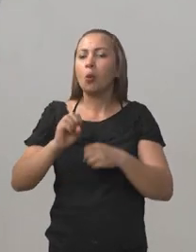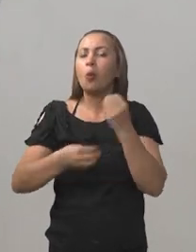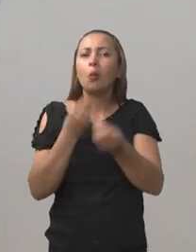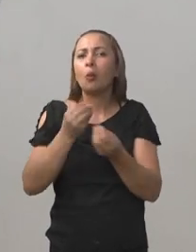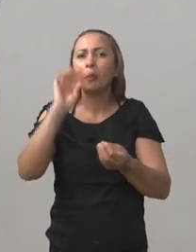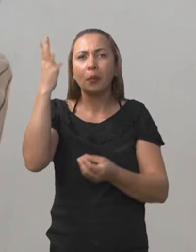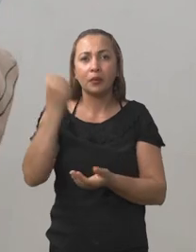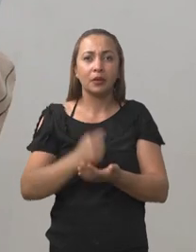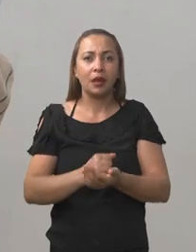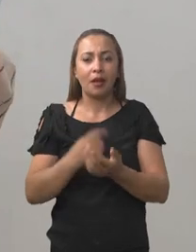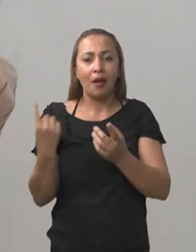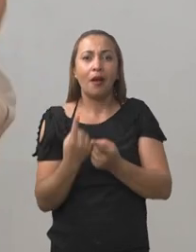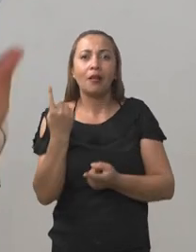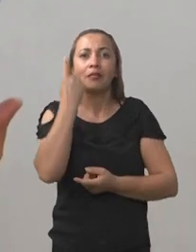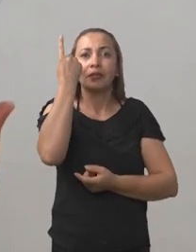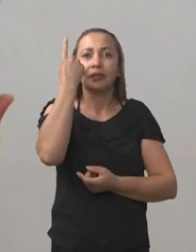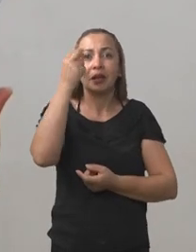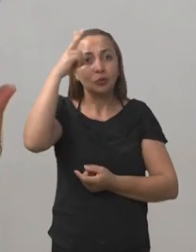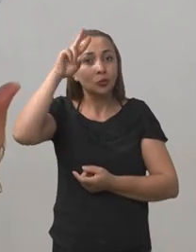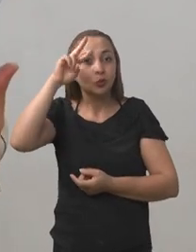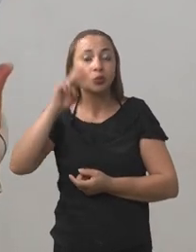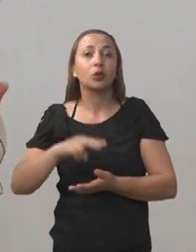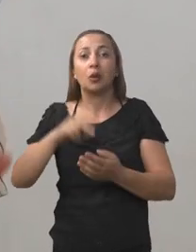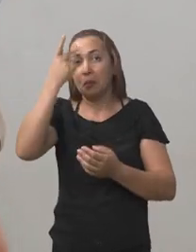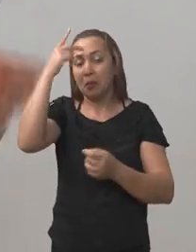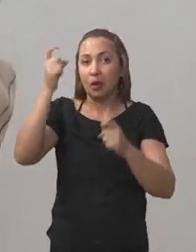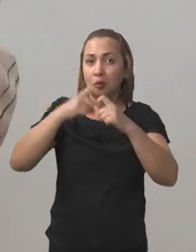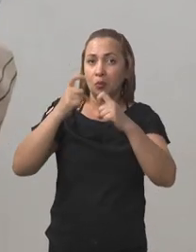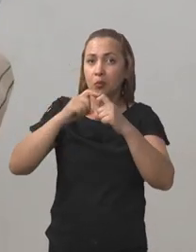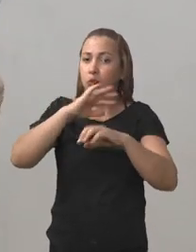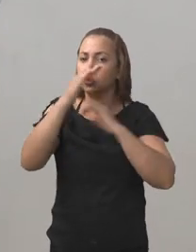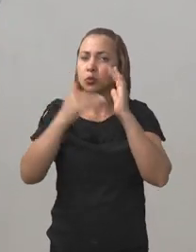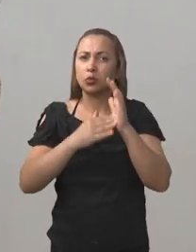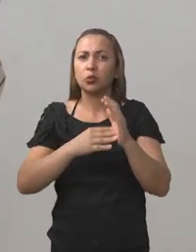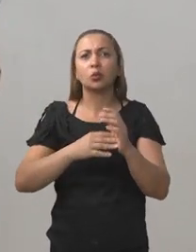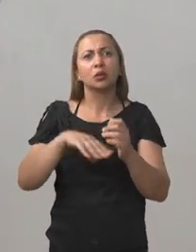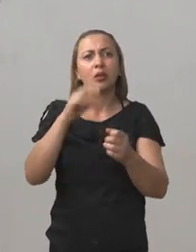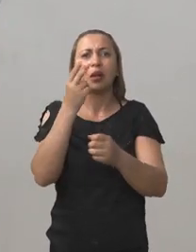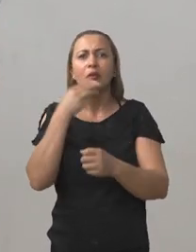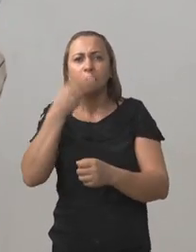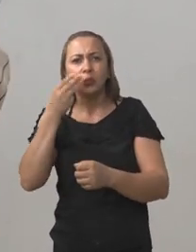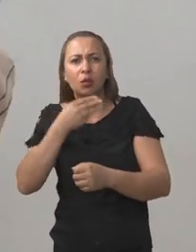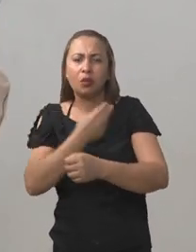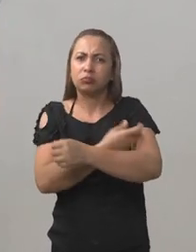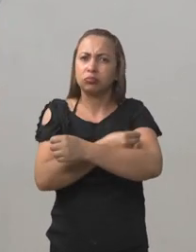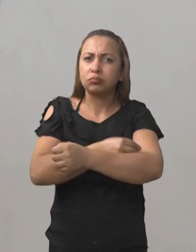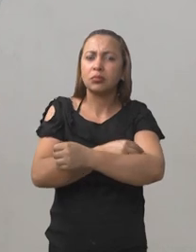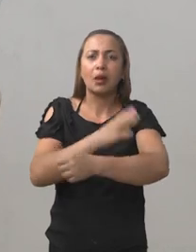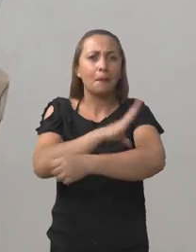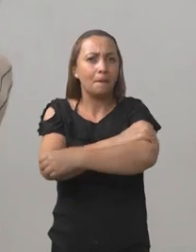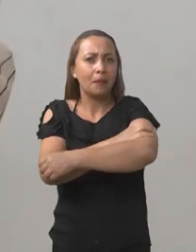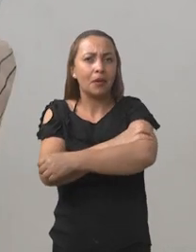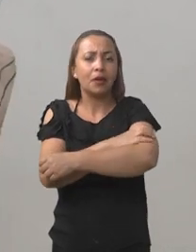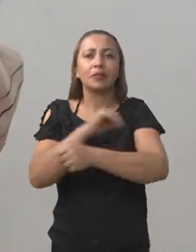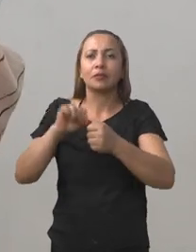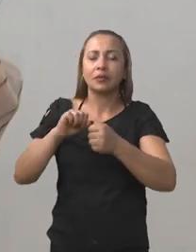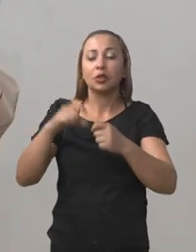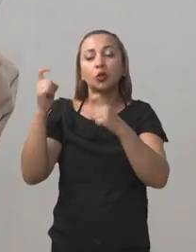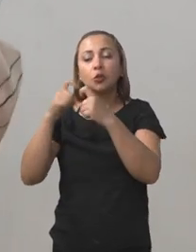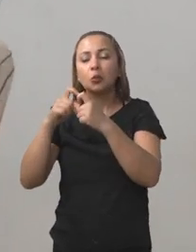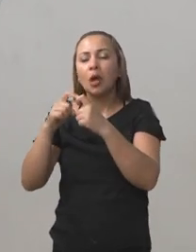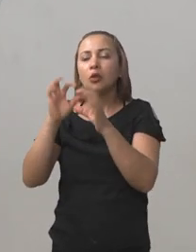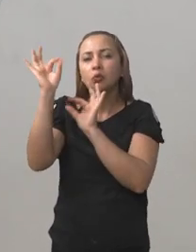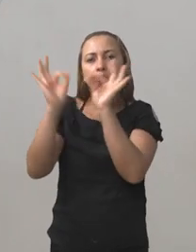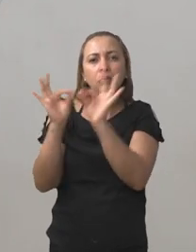Como que isso acontece? É levado um histórico para o médico desse paciente, de todas as glicemias, pressão arterial que a gente faz aqui com eles, e o